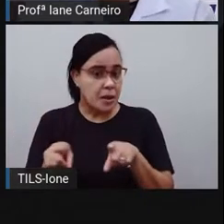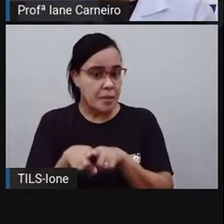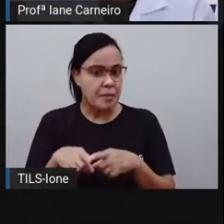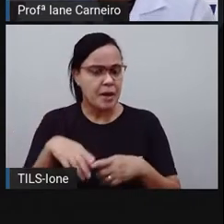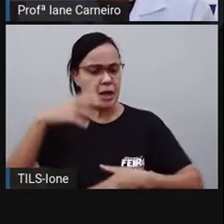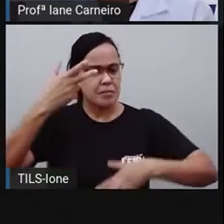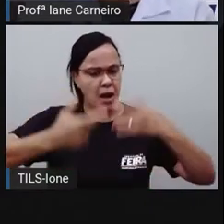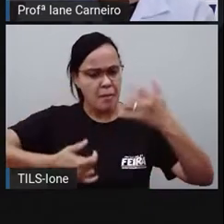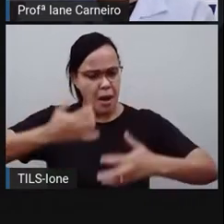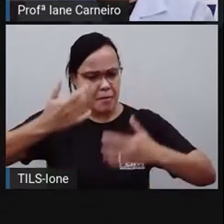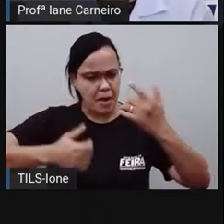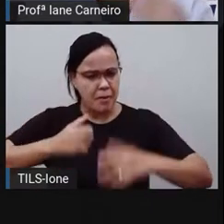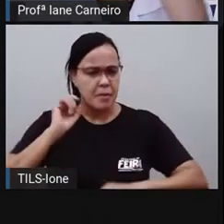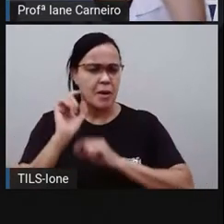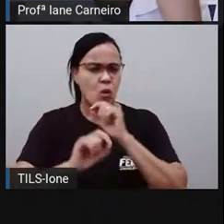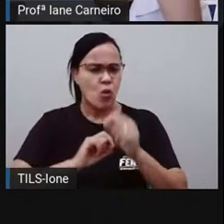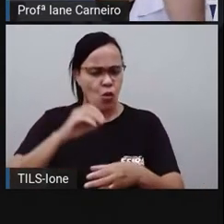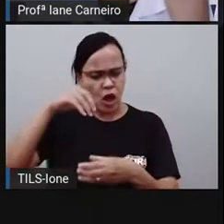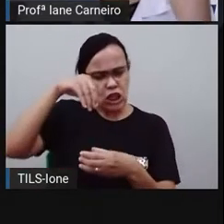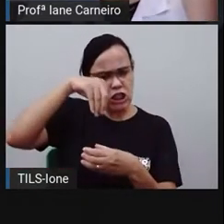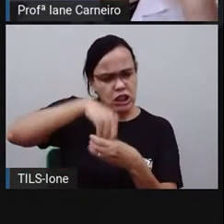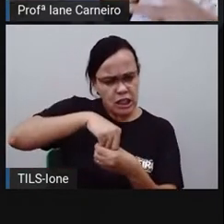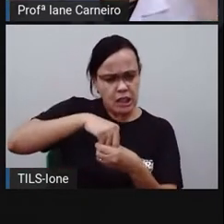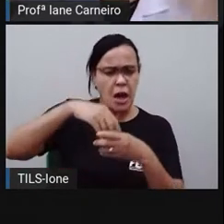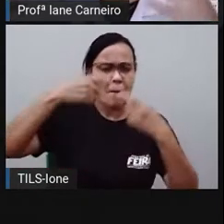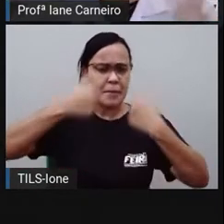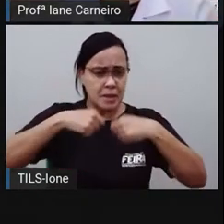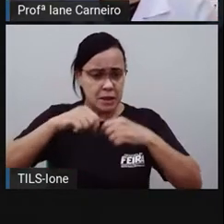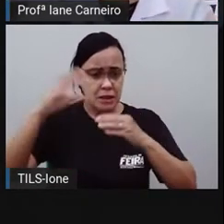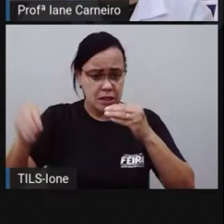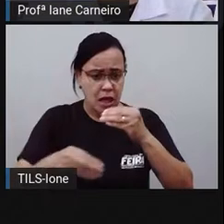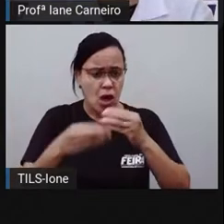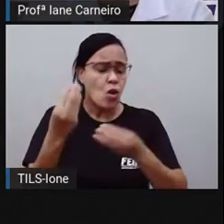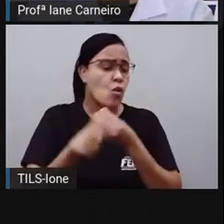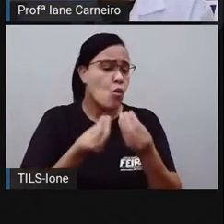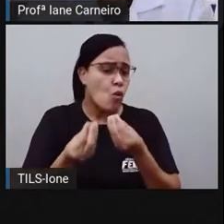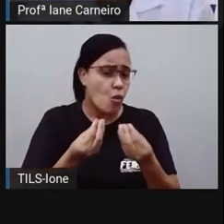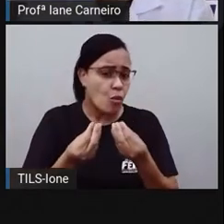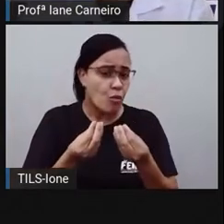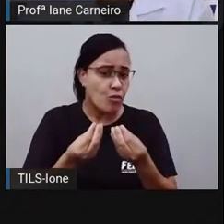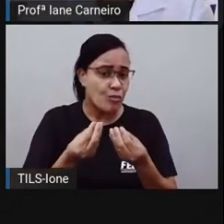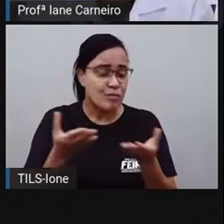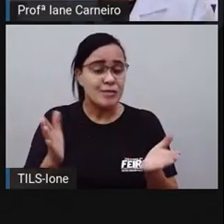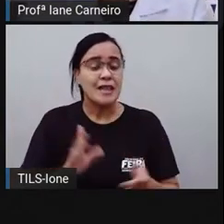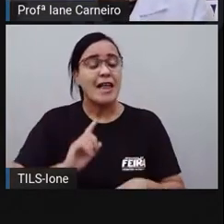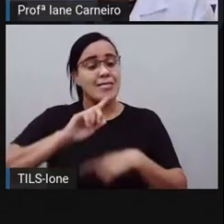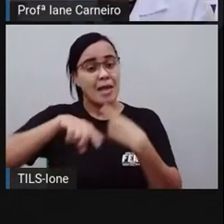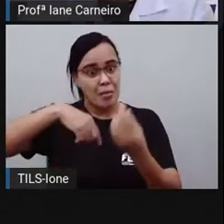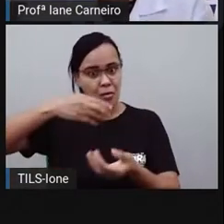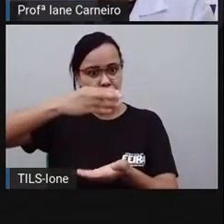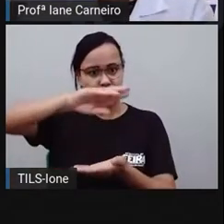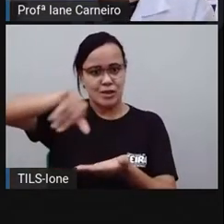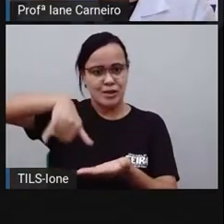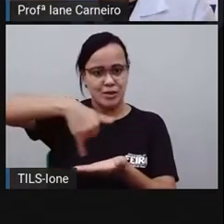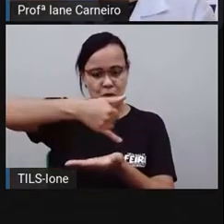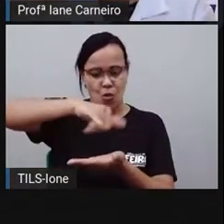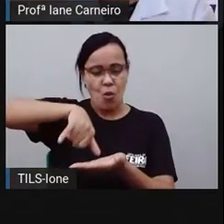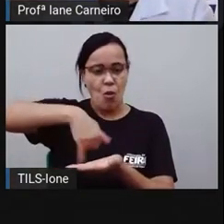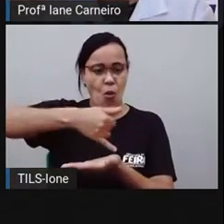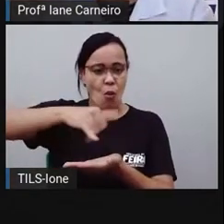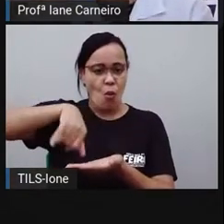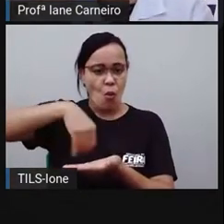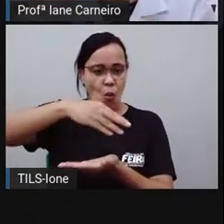e o molho da panqueca. Então, são três, né? Passos aí, três etapas para fazer essa panqueca.